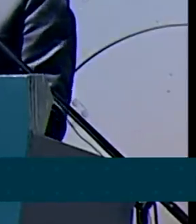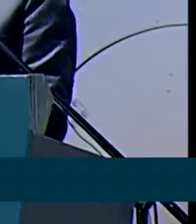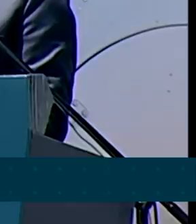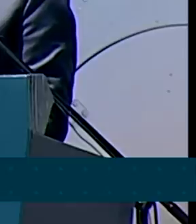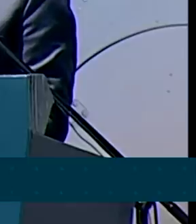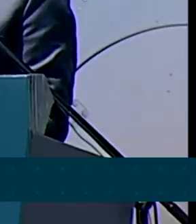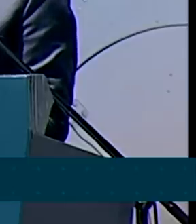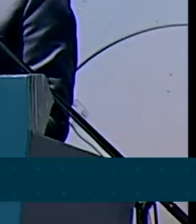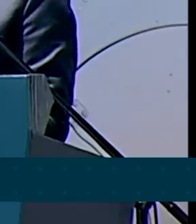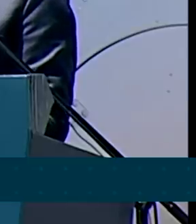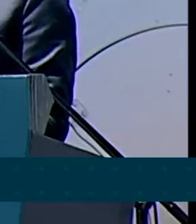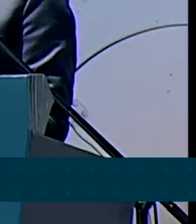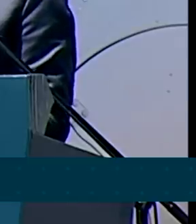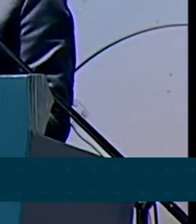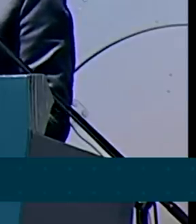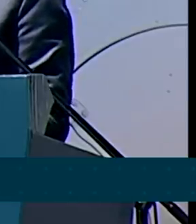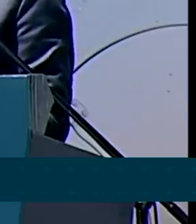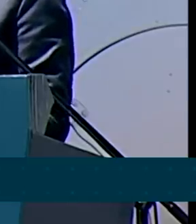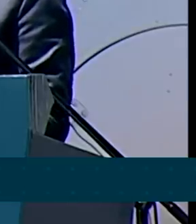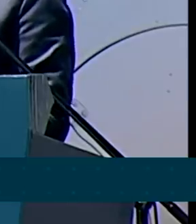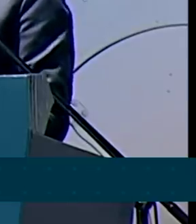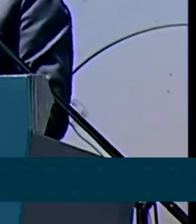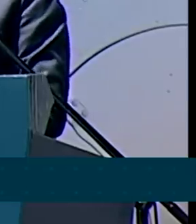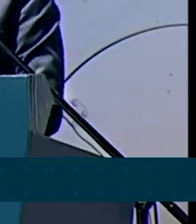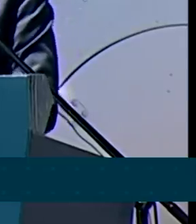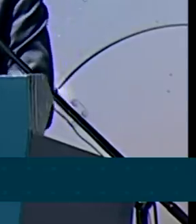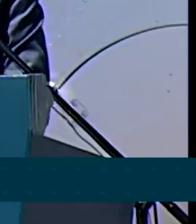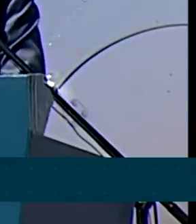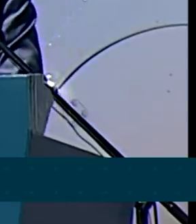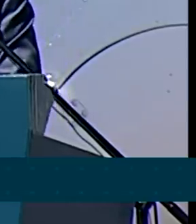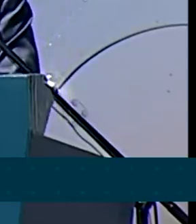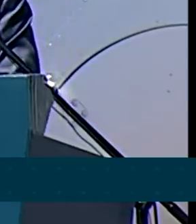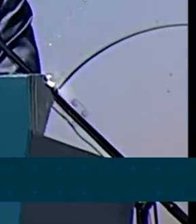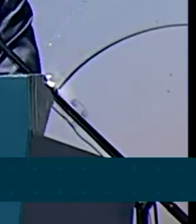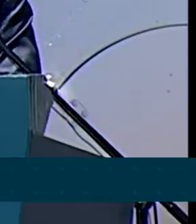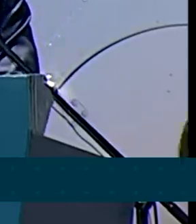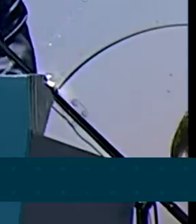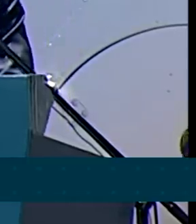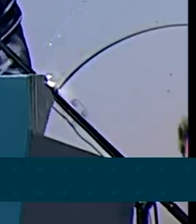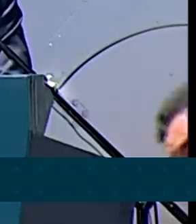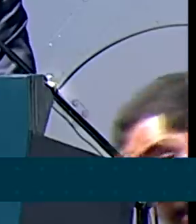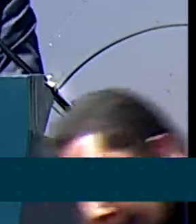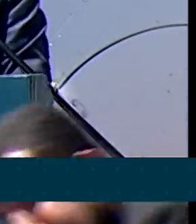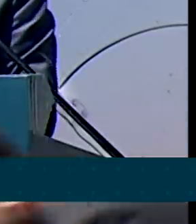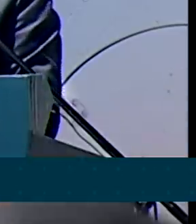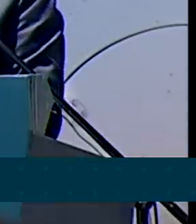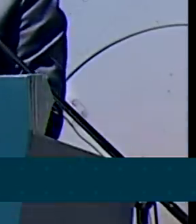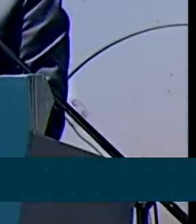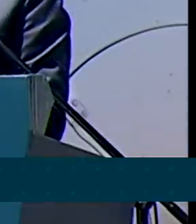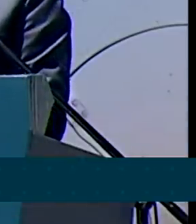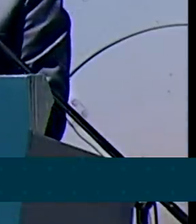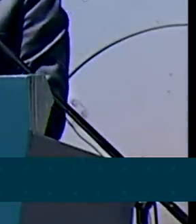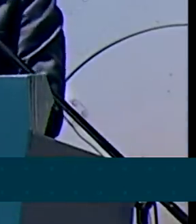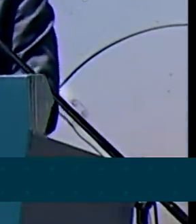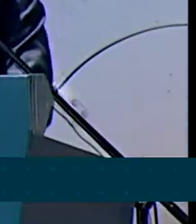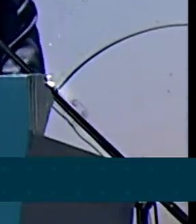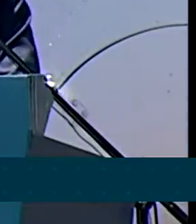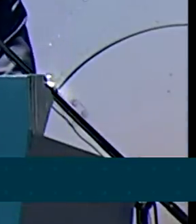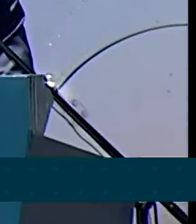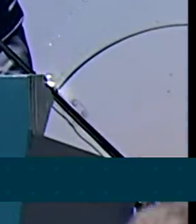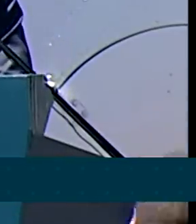da entrega de vacinas no Brasil, cumpriu a sua missão no dia D